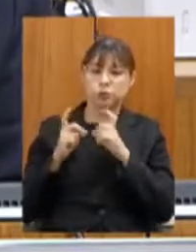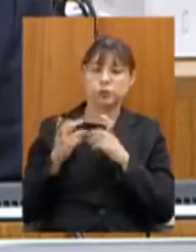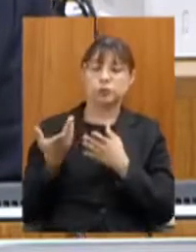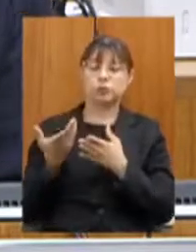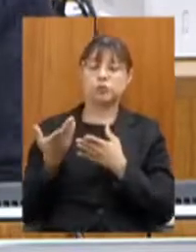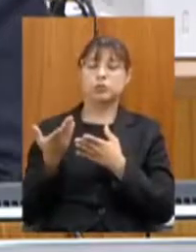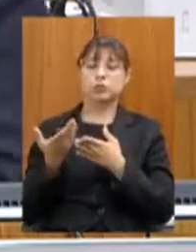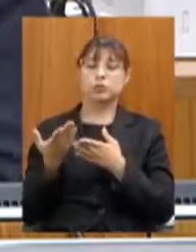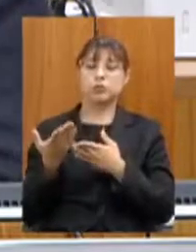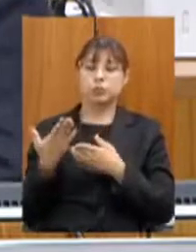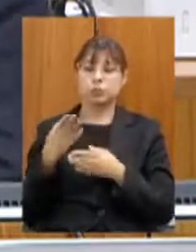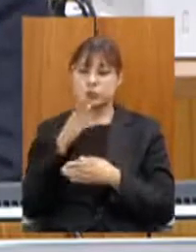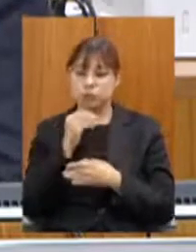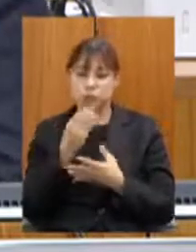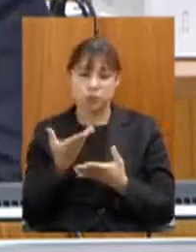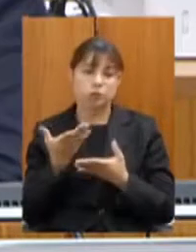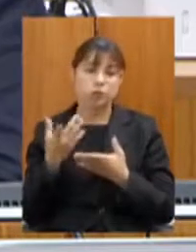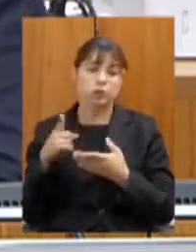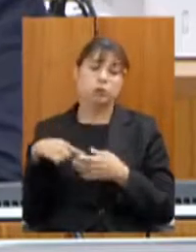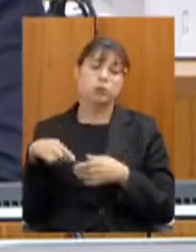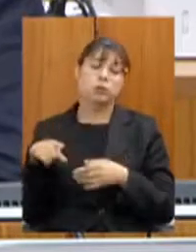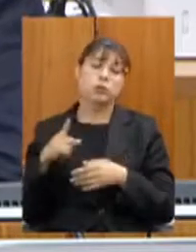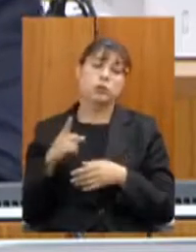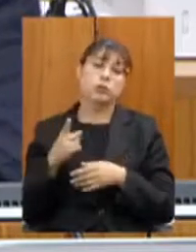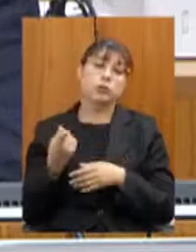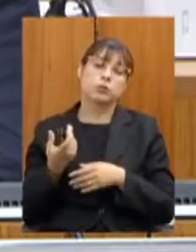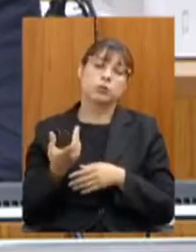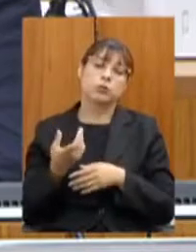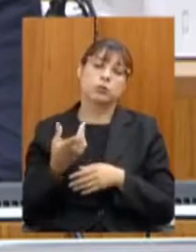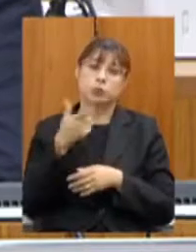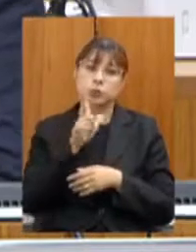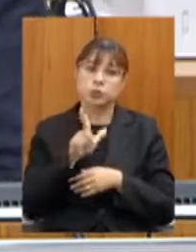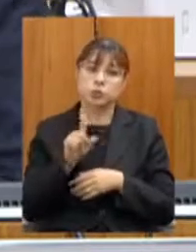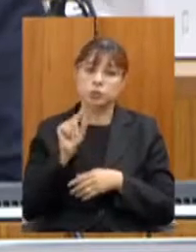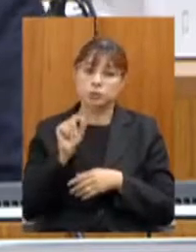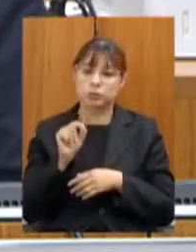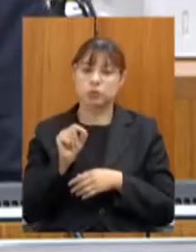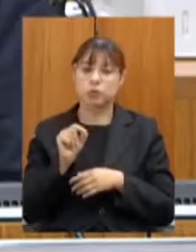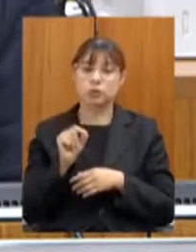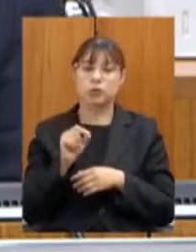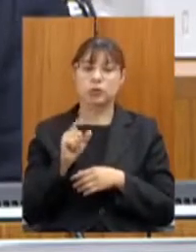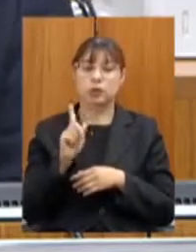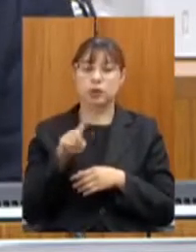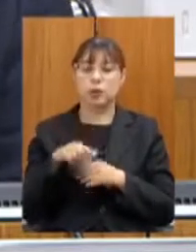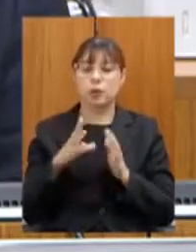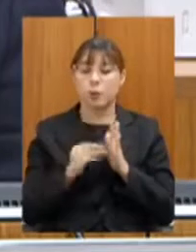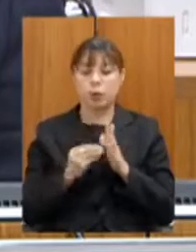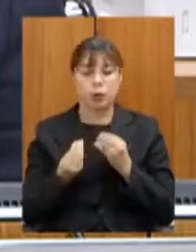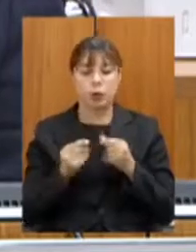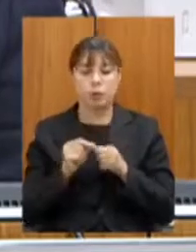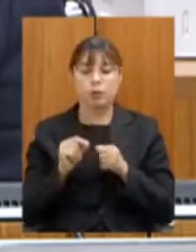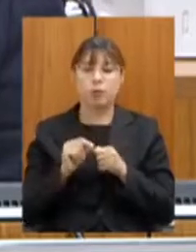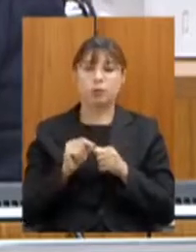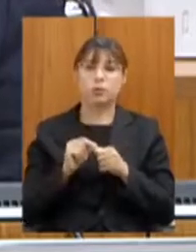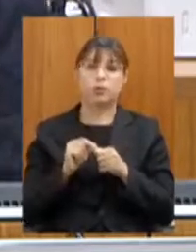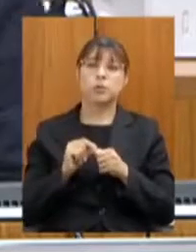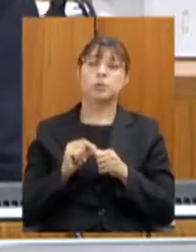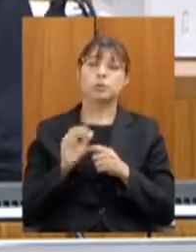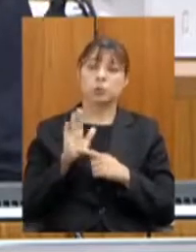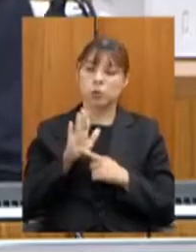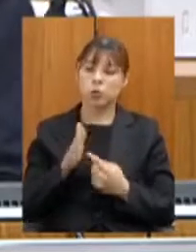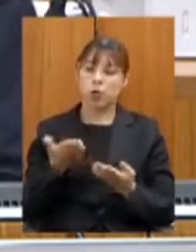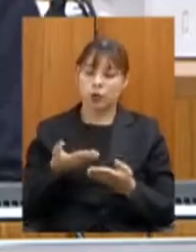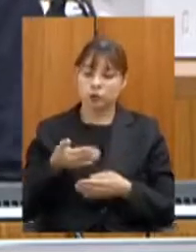entregas finais da modelagem, presidente, ocorram agora em meados de dezembro. Com isso feito,